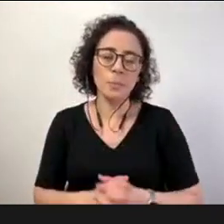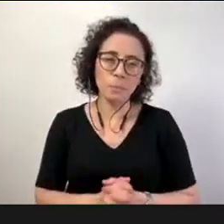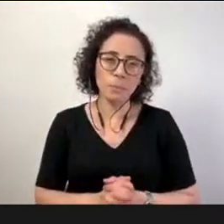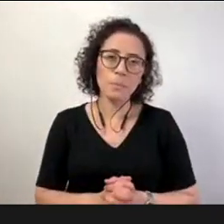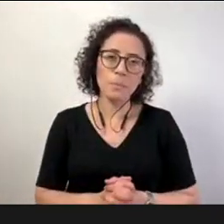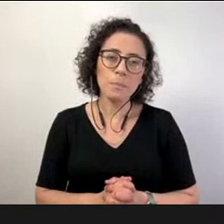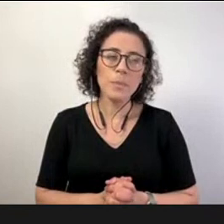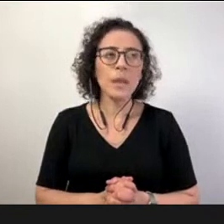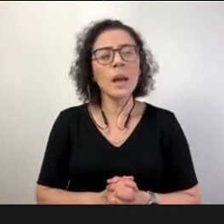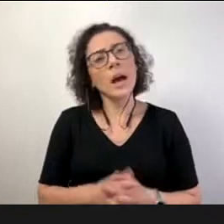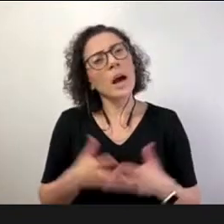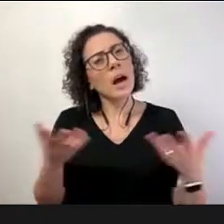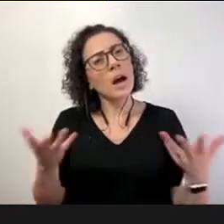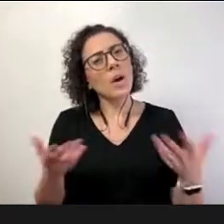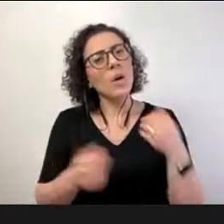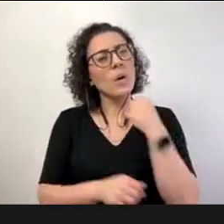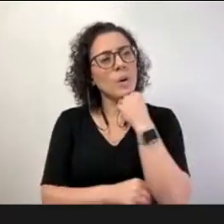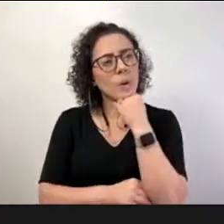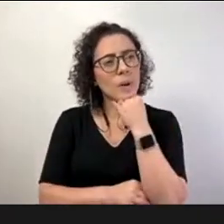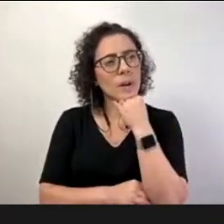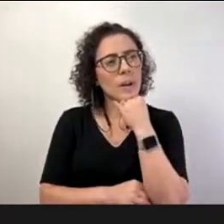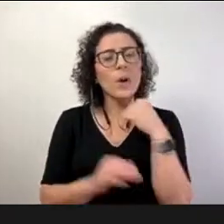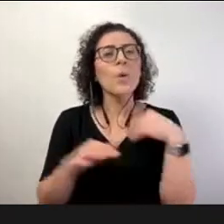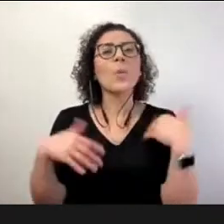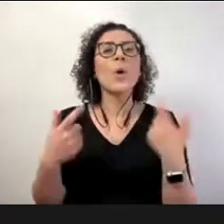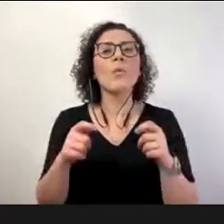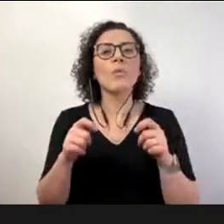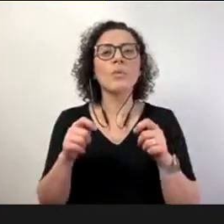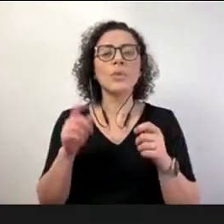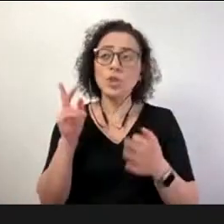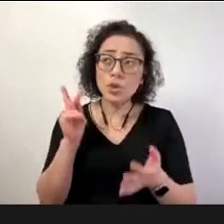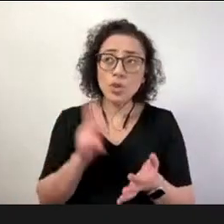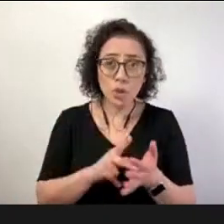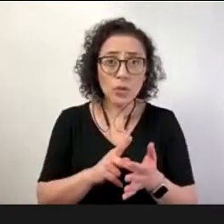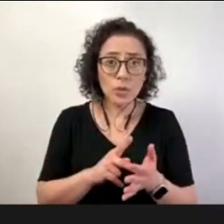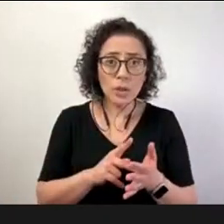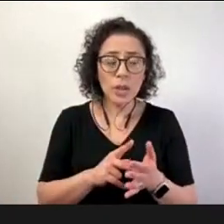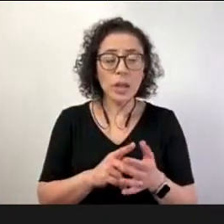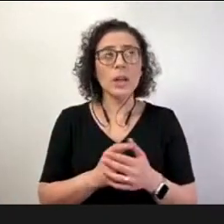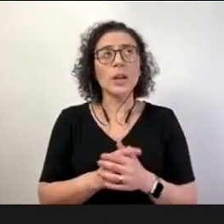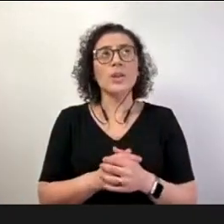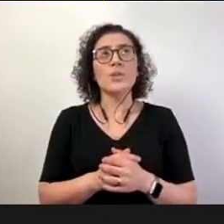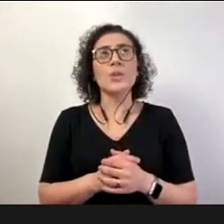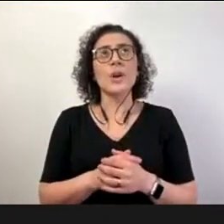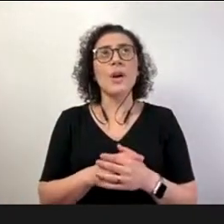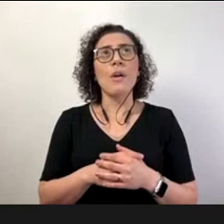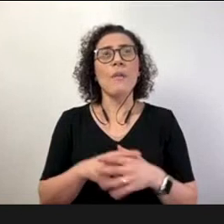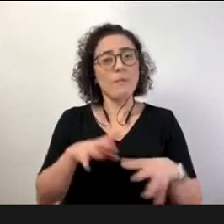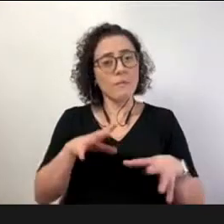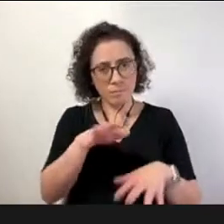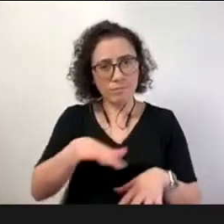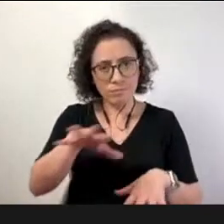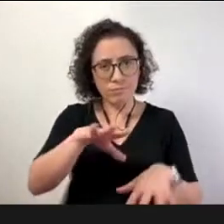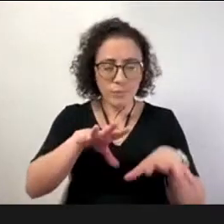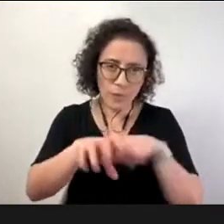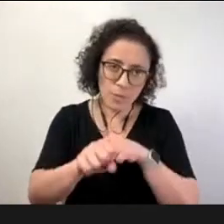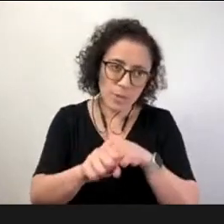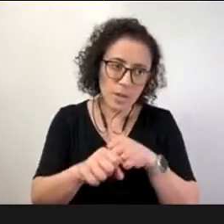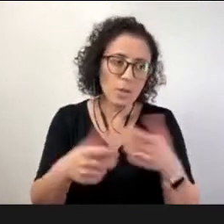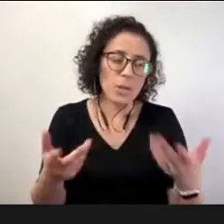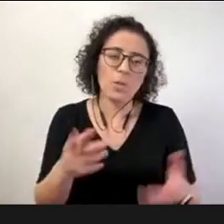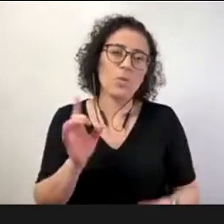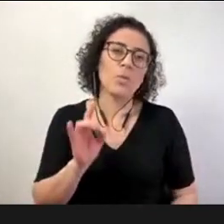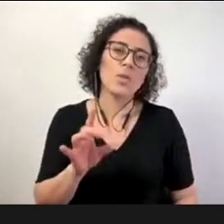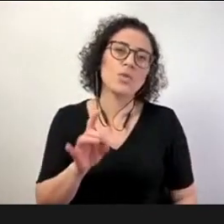olhando agora para ações mais voltadas efetivamente para a formação e eu acho que a gente nesse contexto não dá para dizer então a gente tem